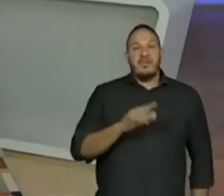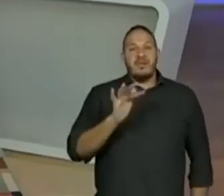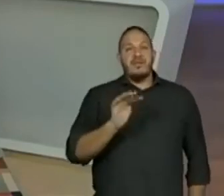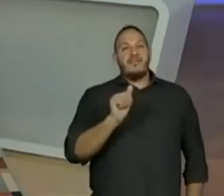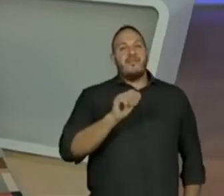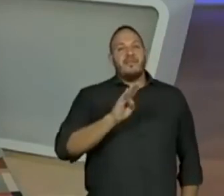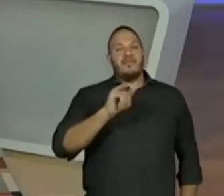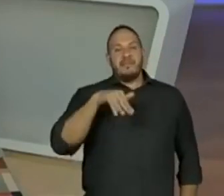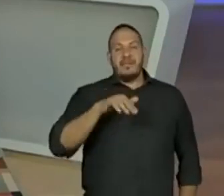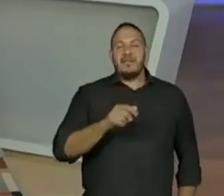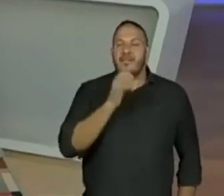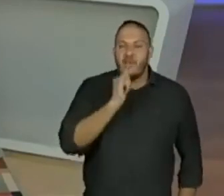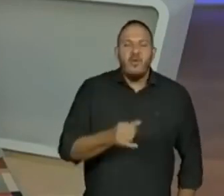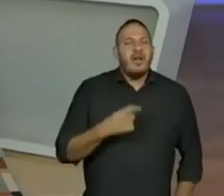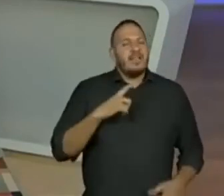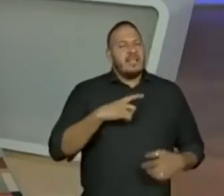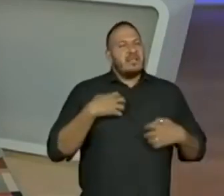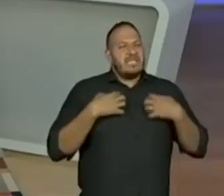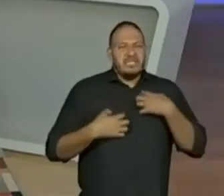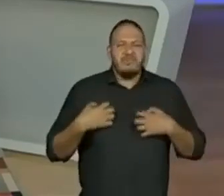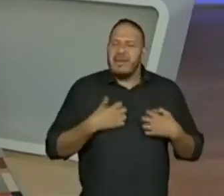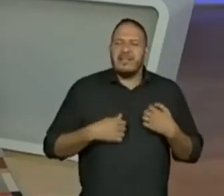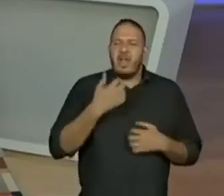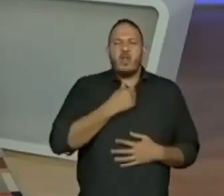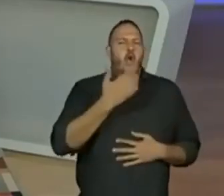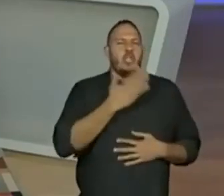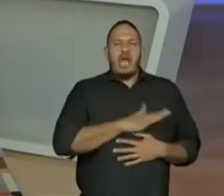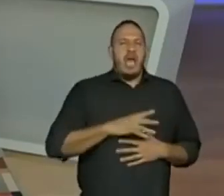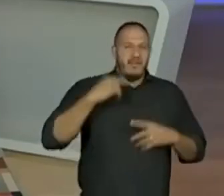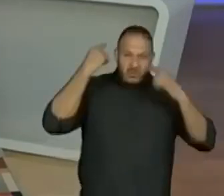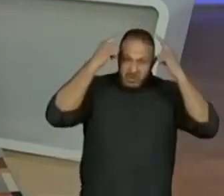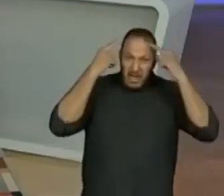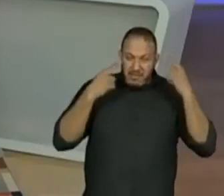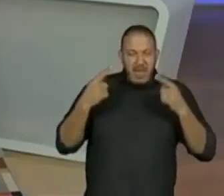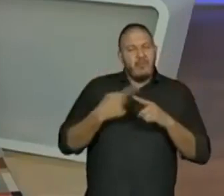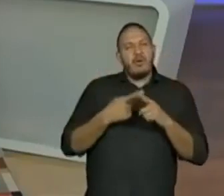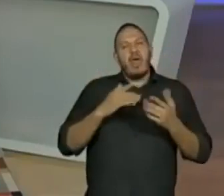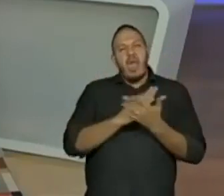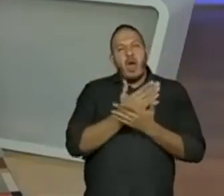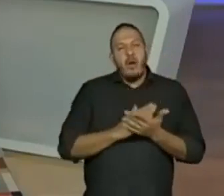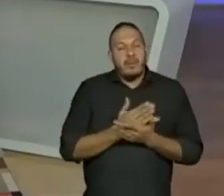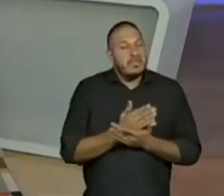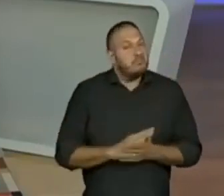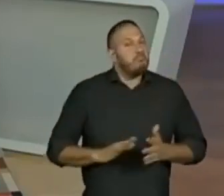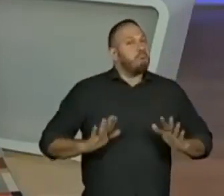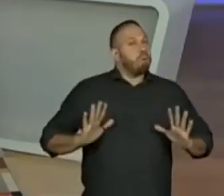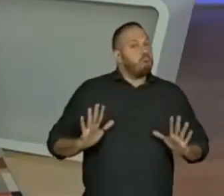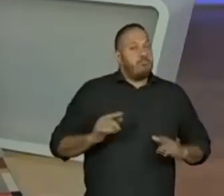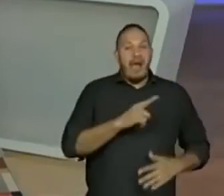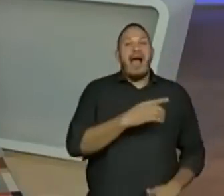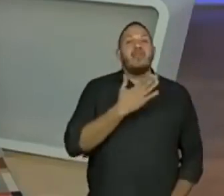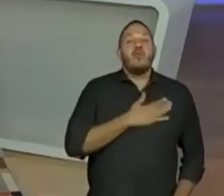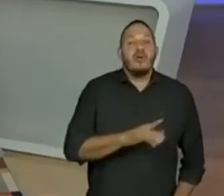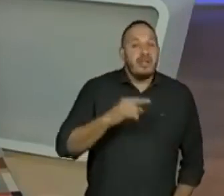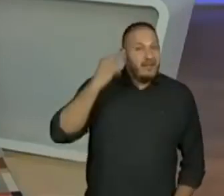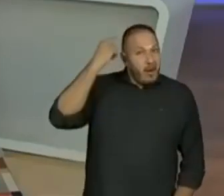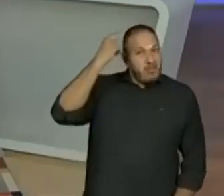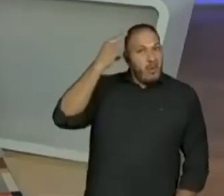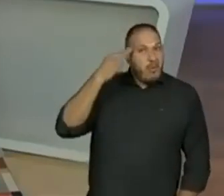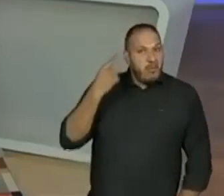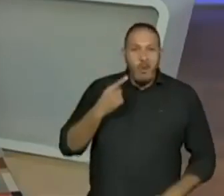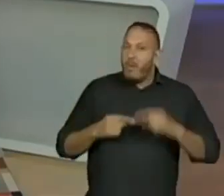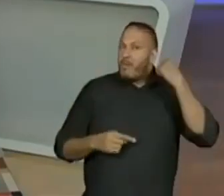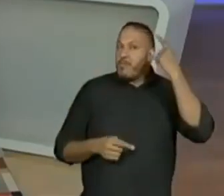colocaram que o menino tem um sentimento que ele não gostava do cabelo porque incomodava. Ah, ele não gostava dos cachos do